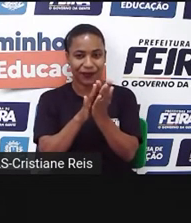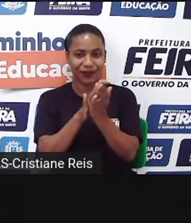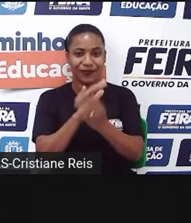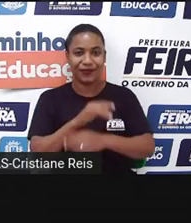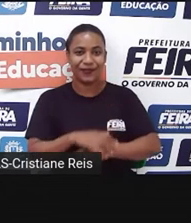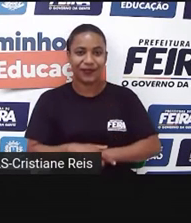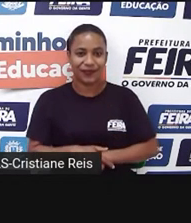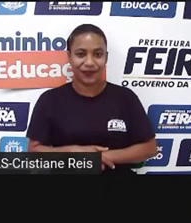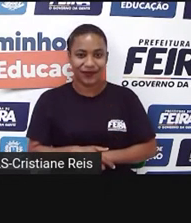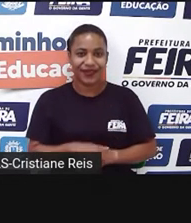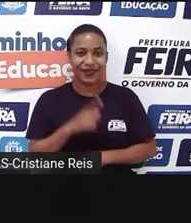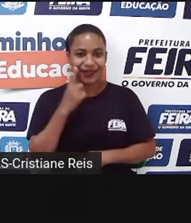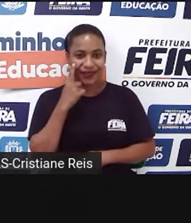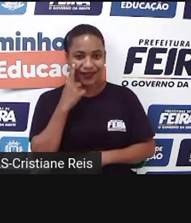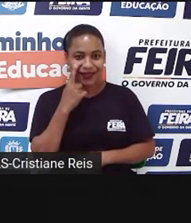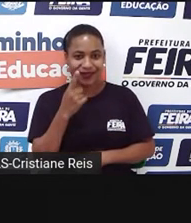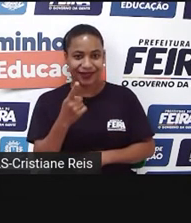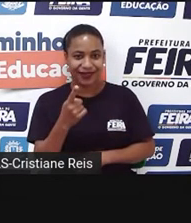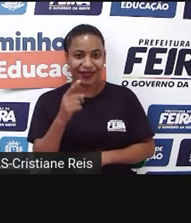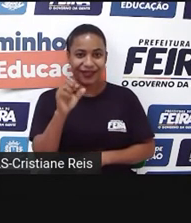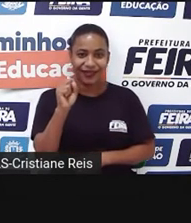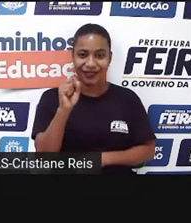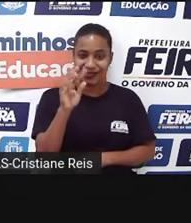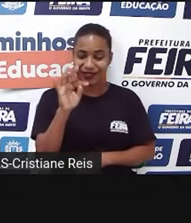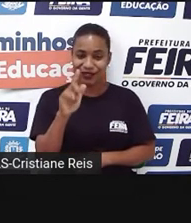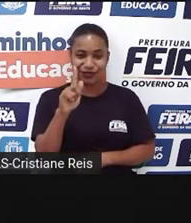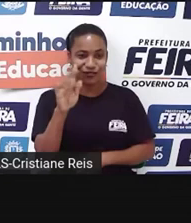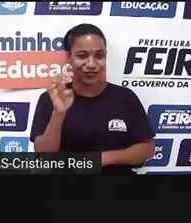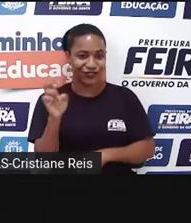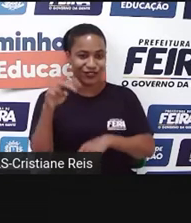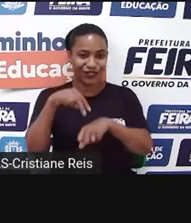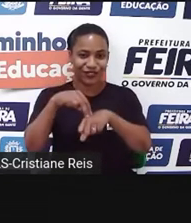Stage, palco. Ok.